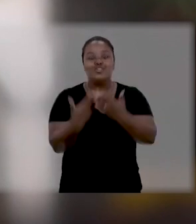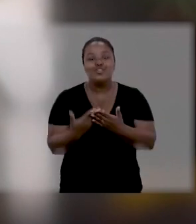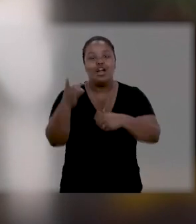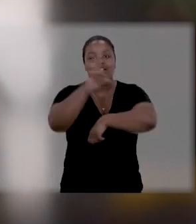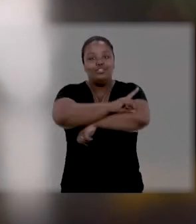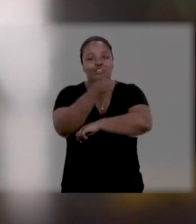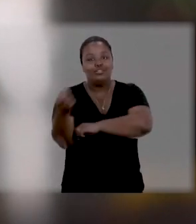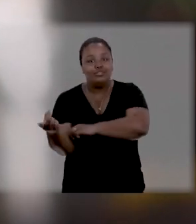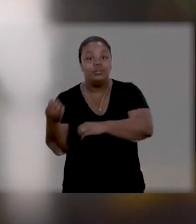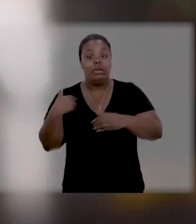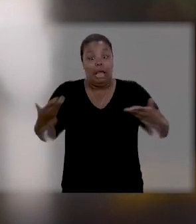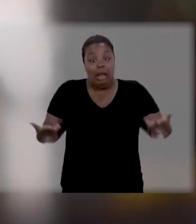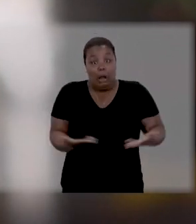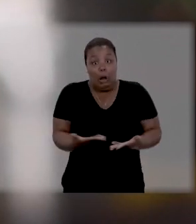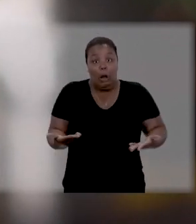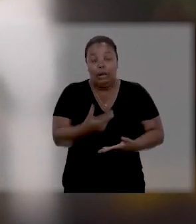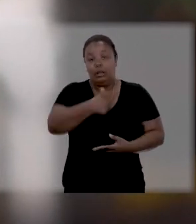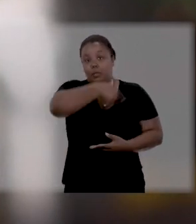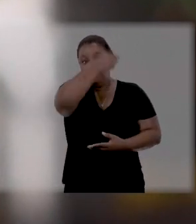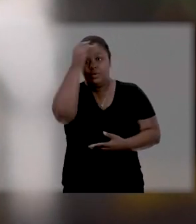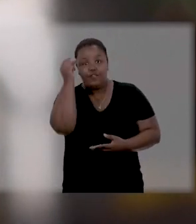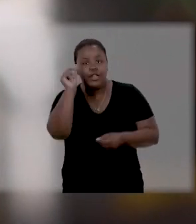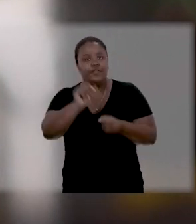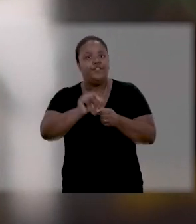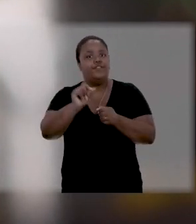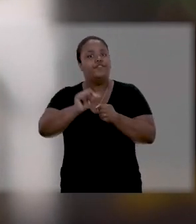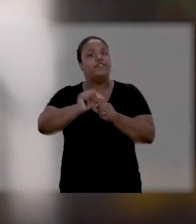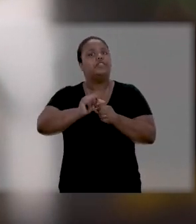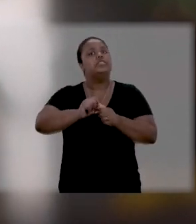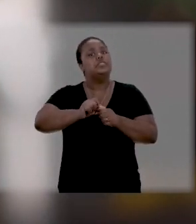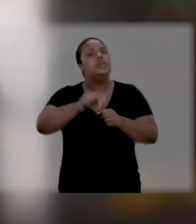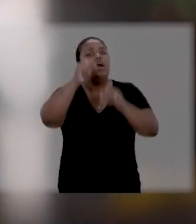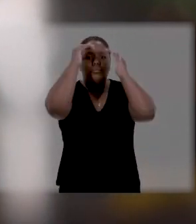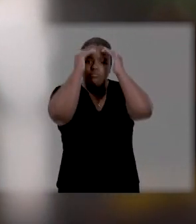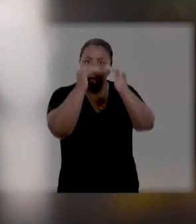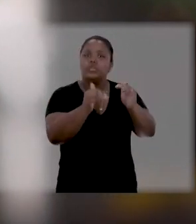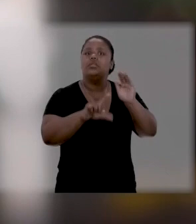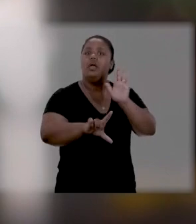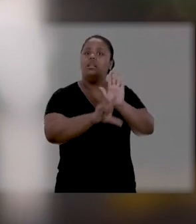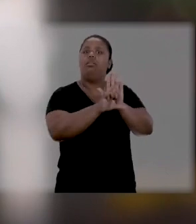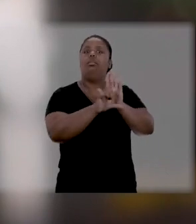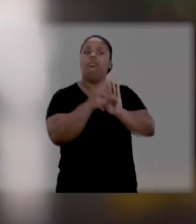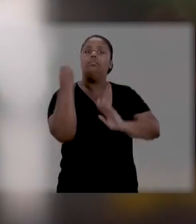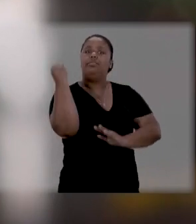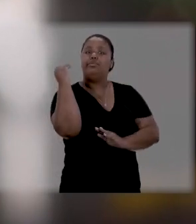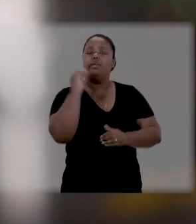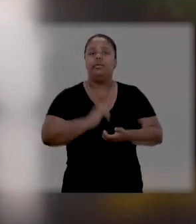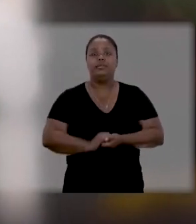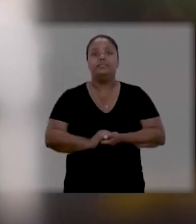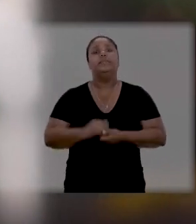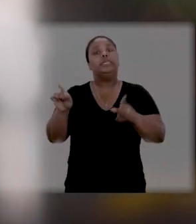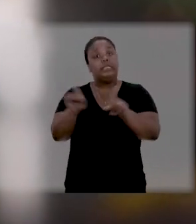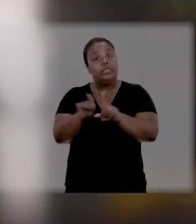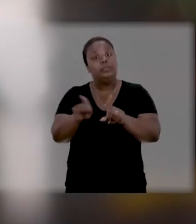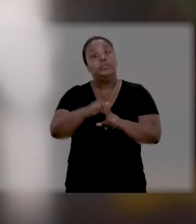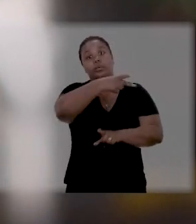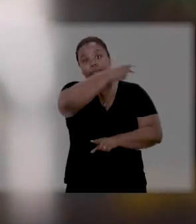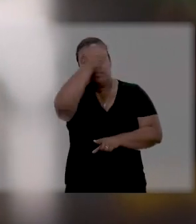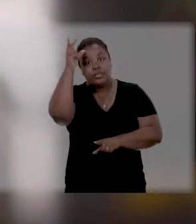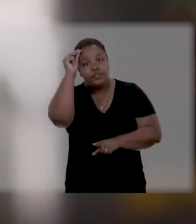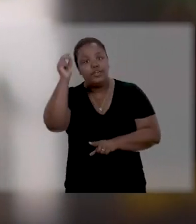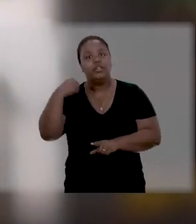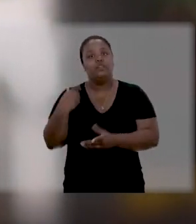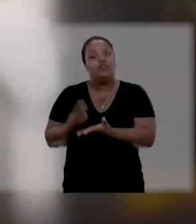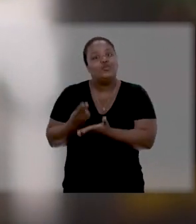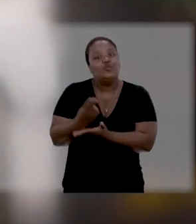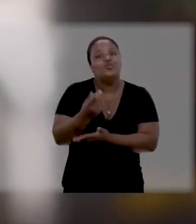de tempo integral. Agora, como prefeita, vou fazer essa lei ser cumprida em Porto Alegre. É também como prefeita